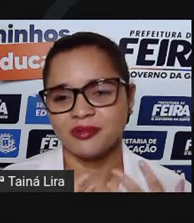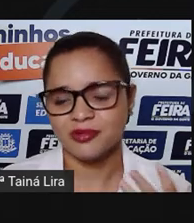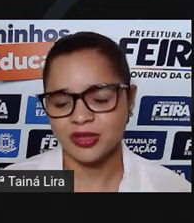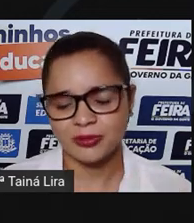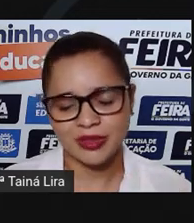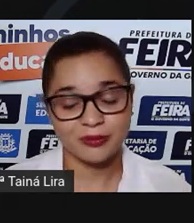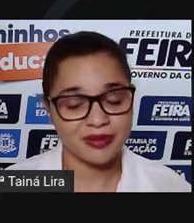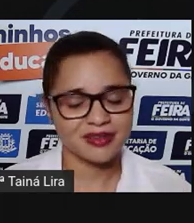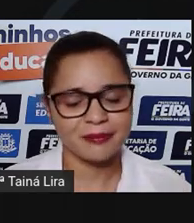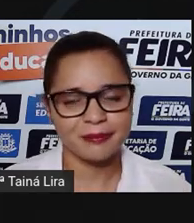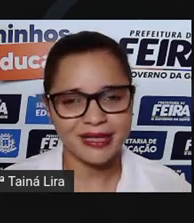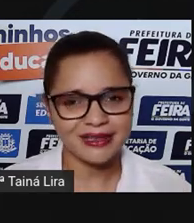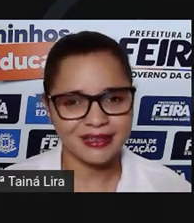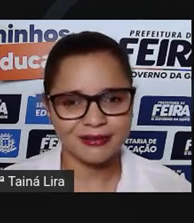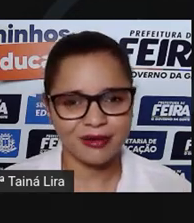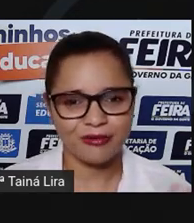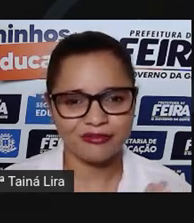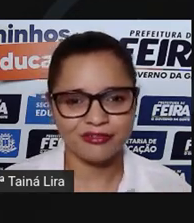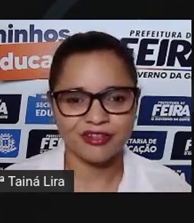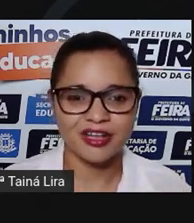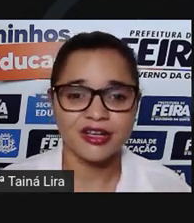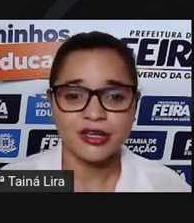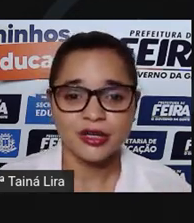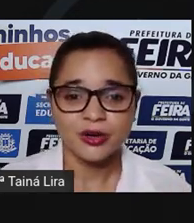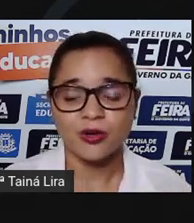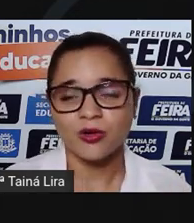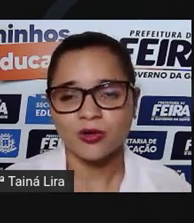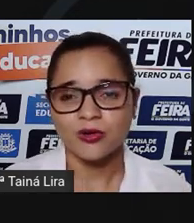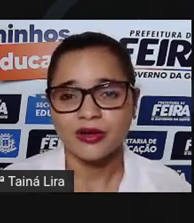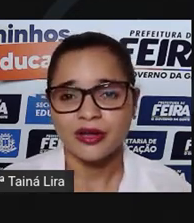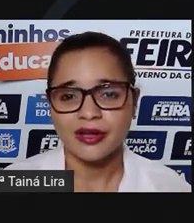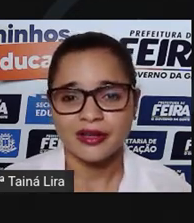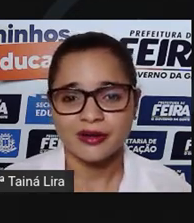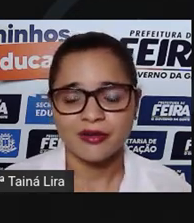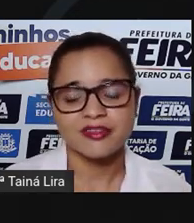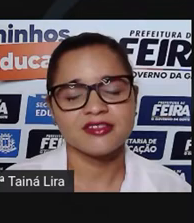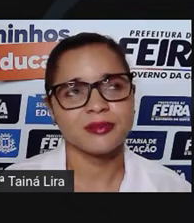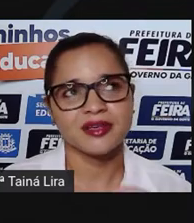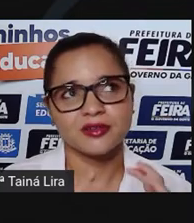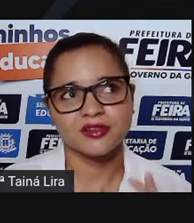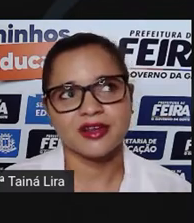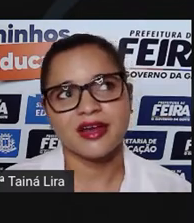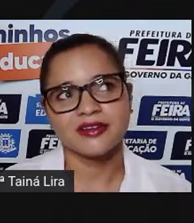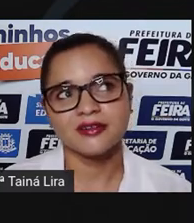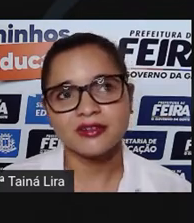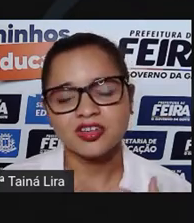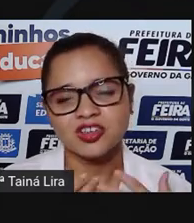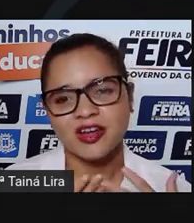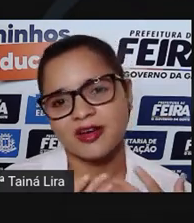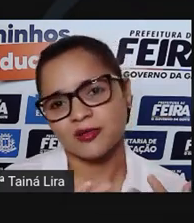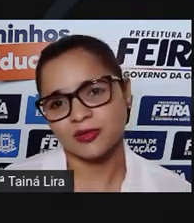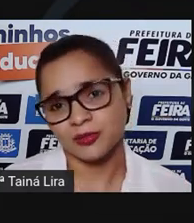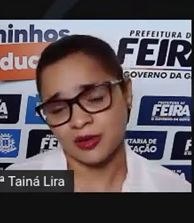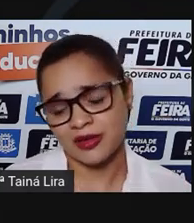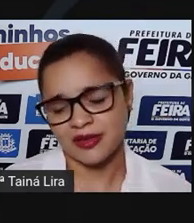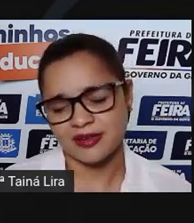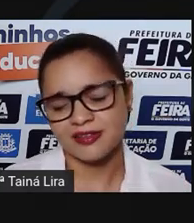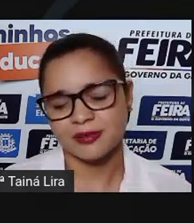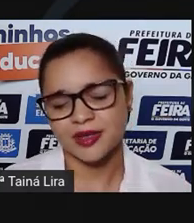tinha muito medo. Mas ela aprendeu a conviver com esses medos. A não deixar